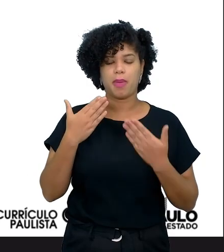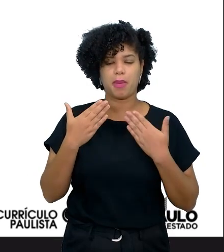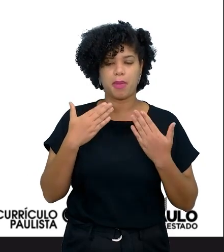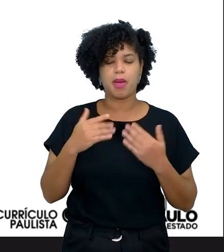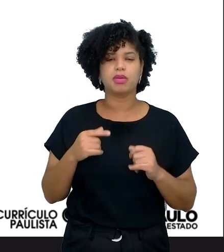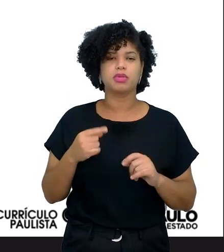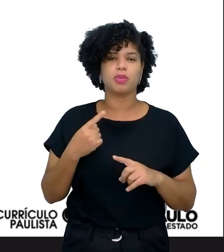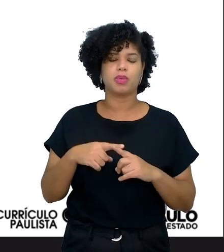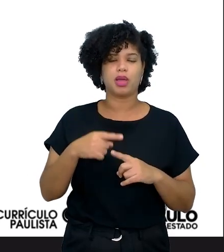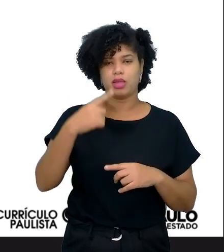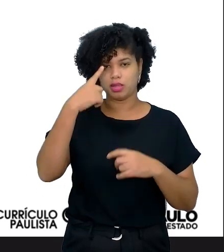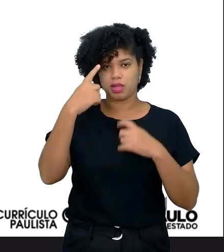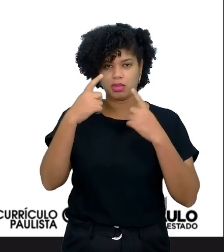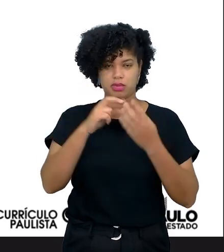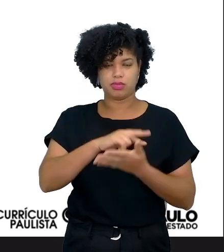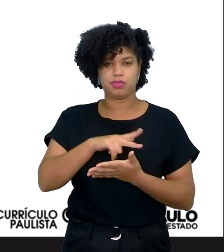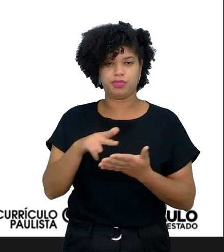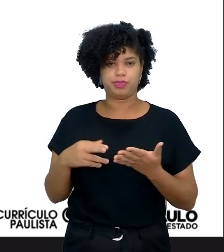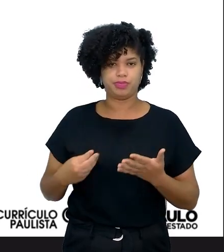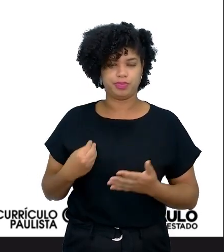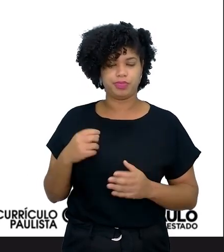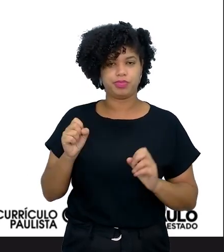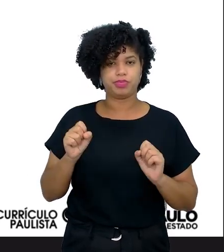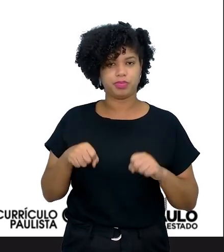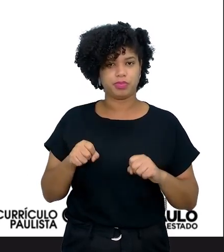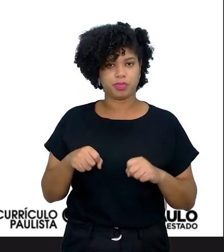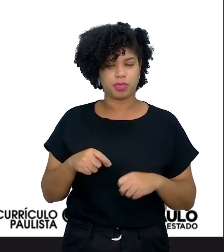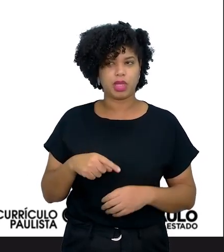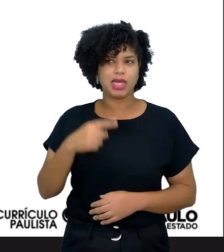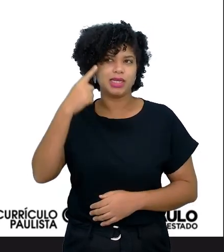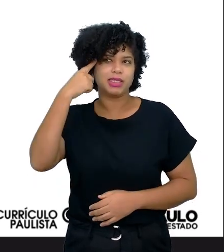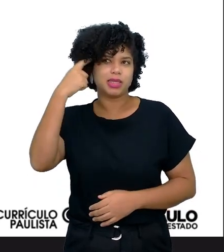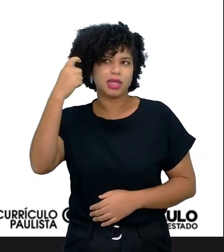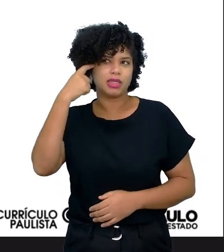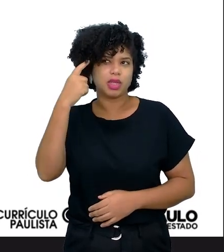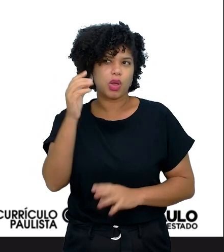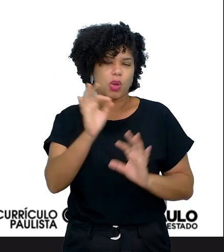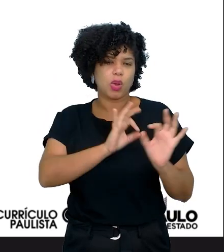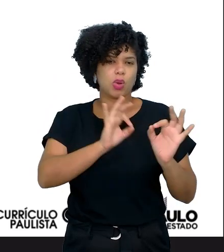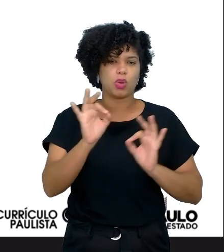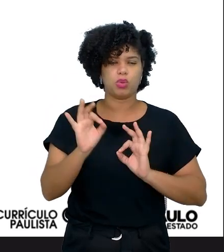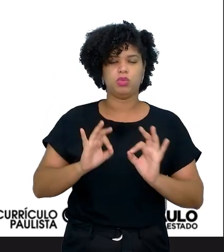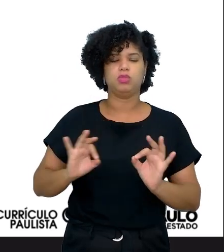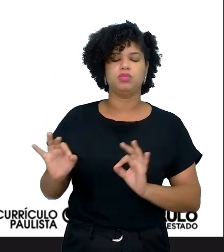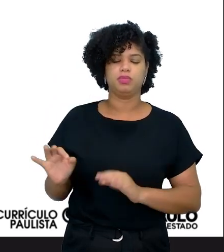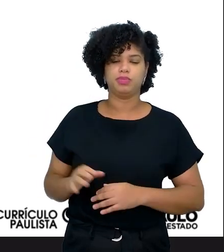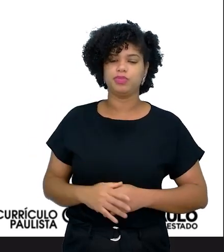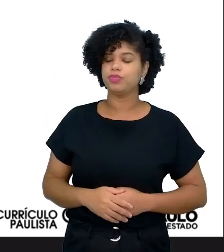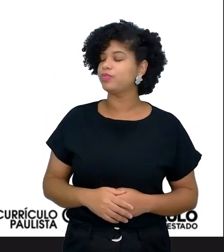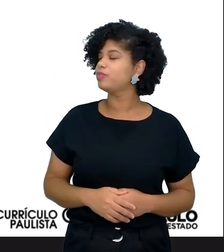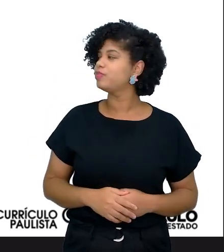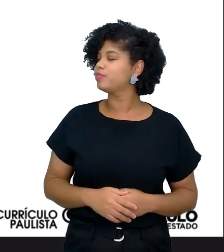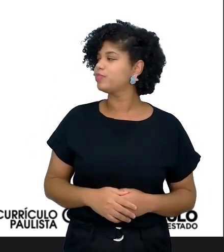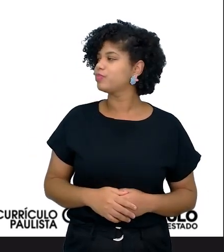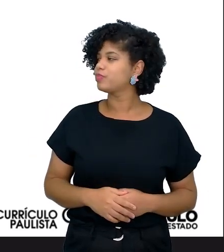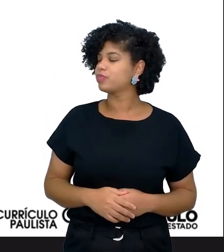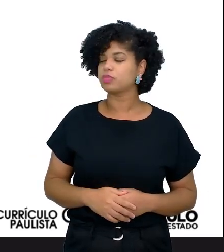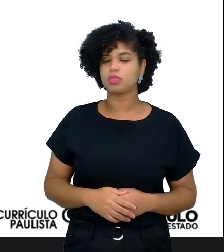aí vai chover ideias, onde ele vai sistematizar essa chuva de ideias. Aí vem o momento da